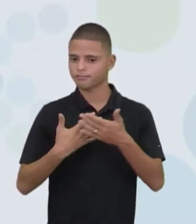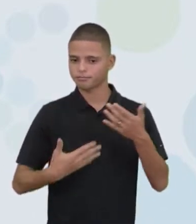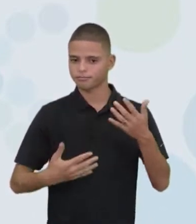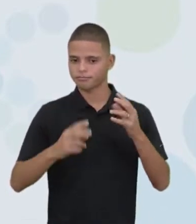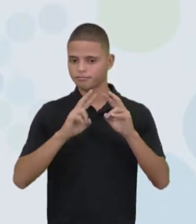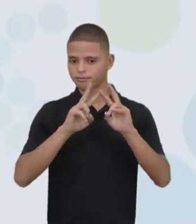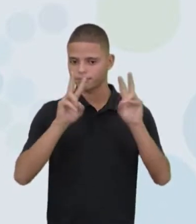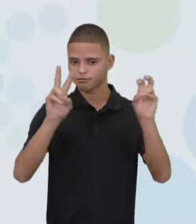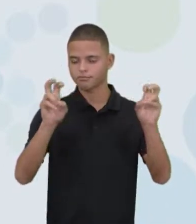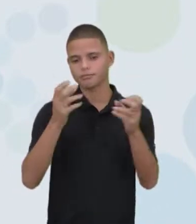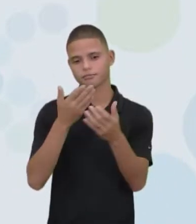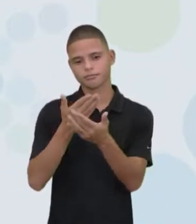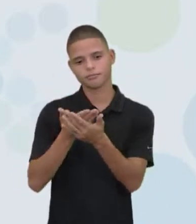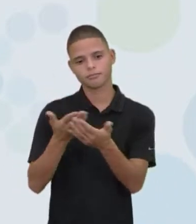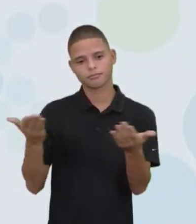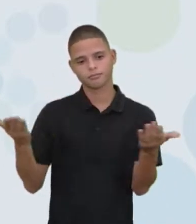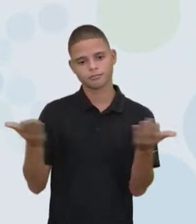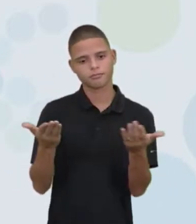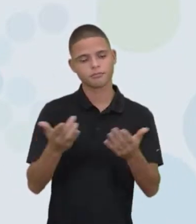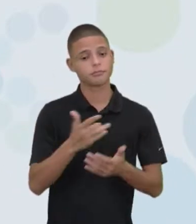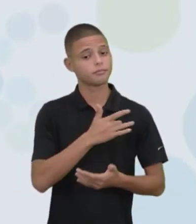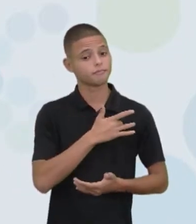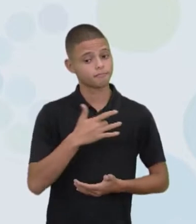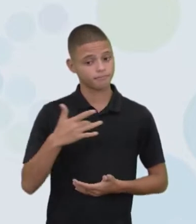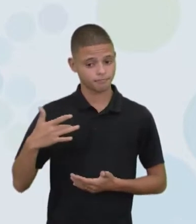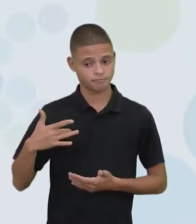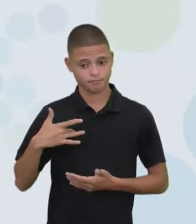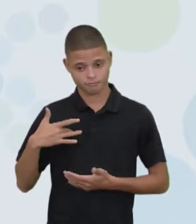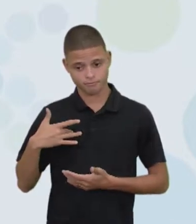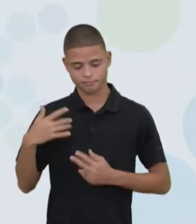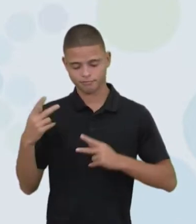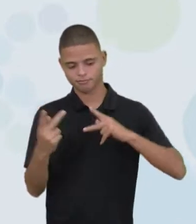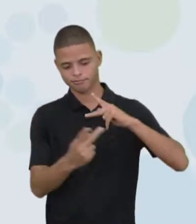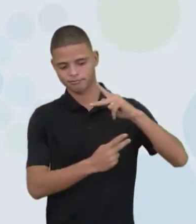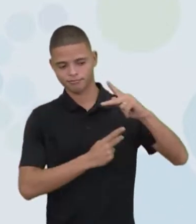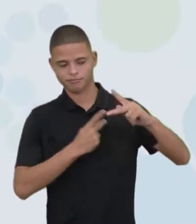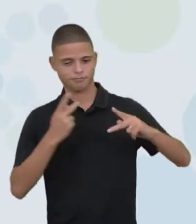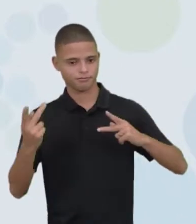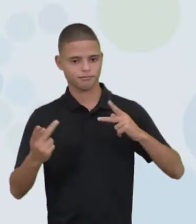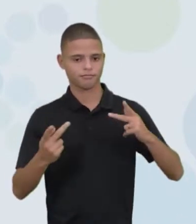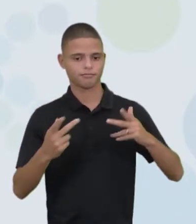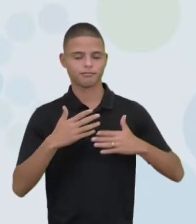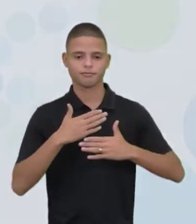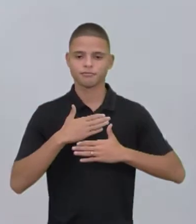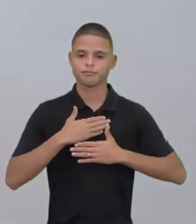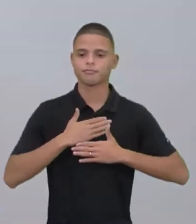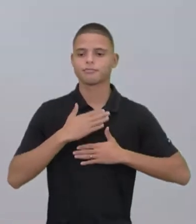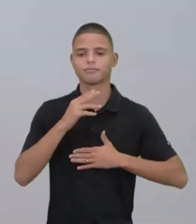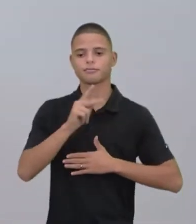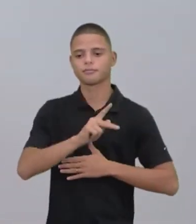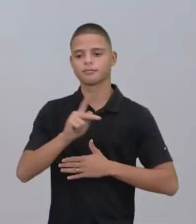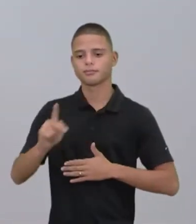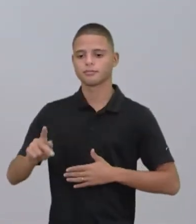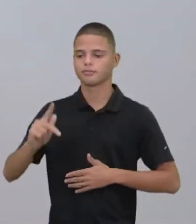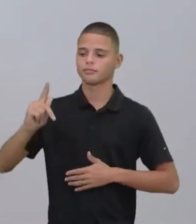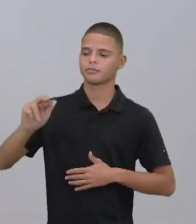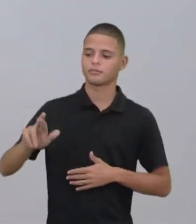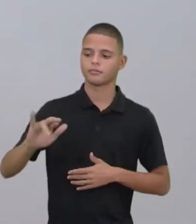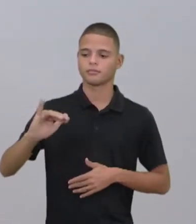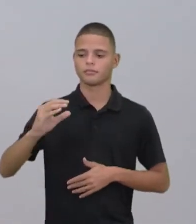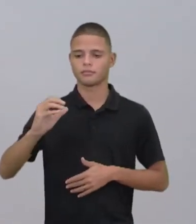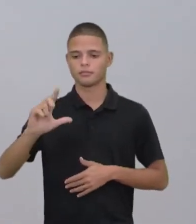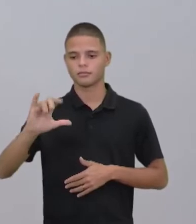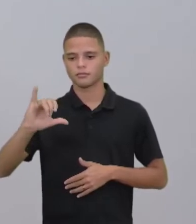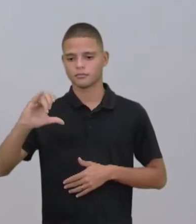título da nossa aula é Saúde Planetária. Eu sou a professora Priscila, né? Vocês já me conhecem. O nosso